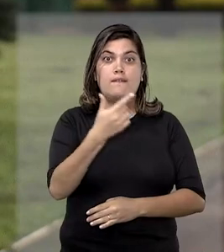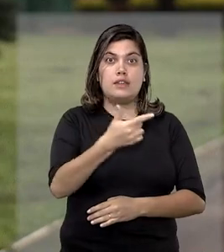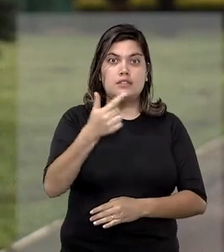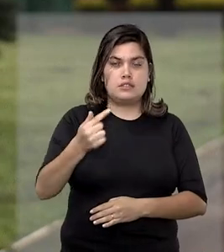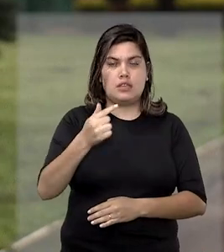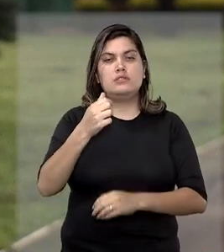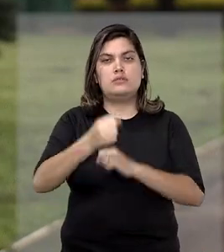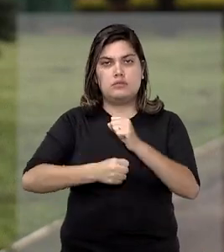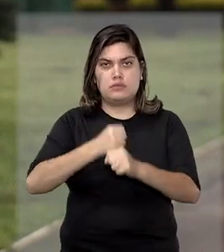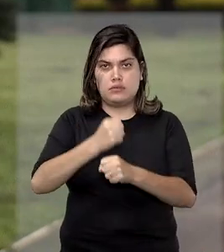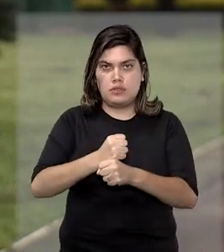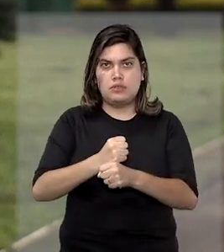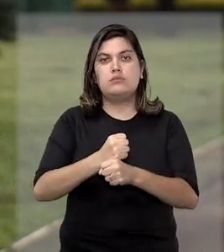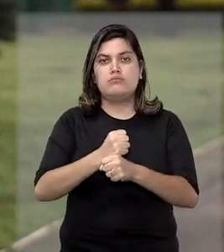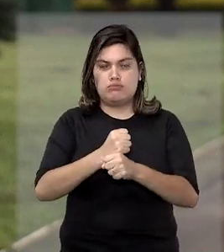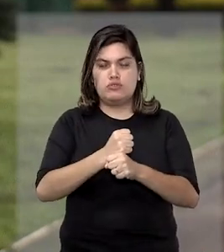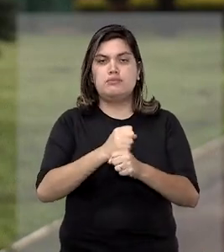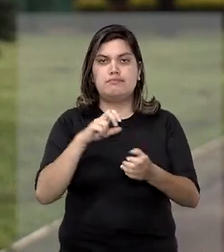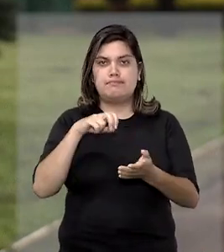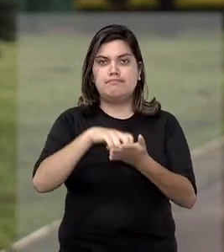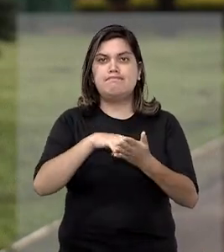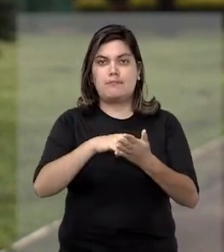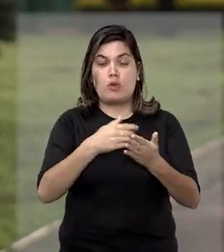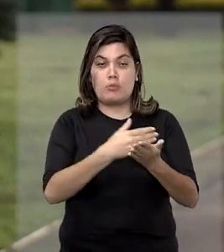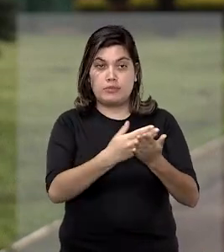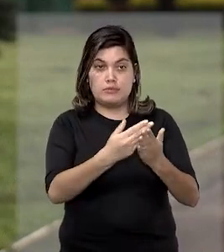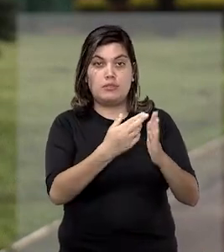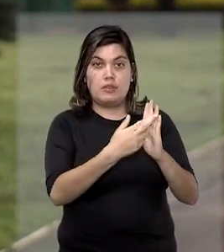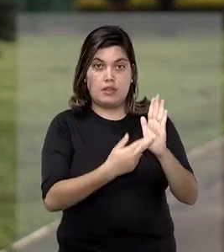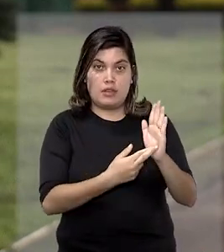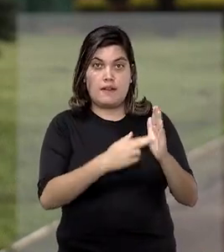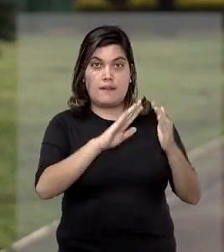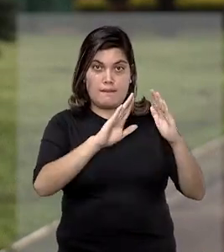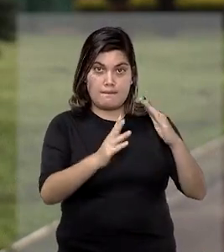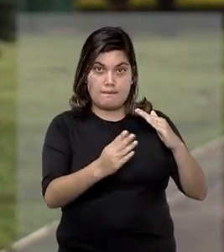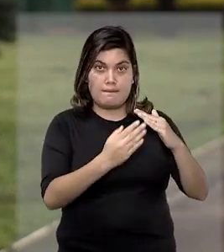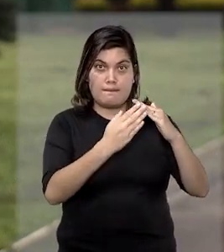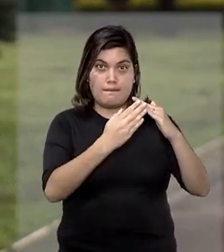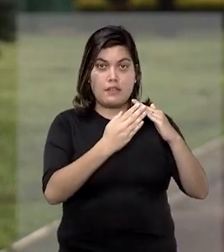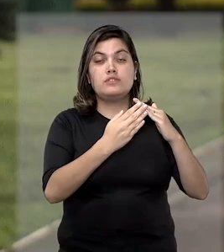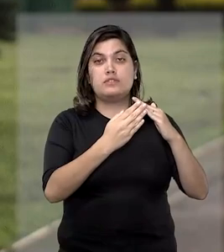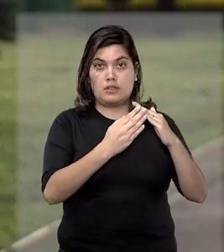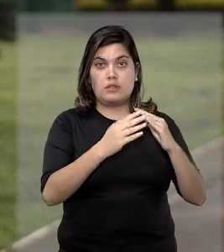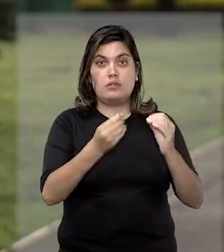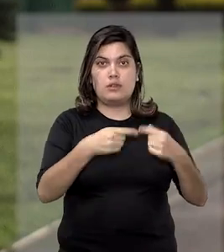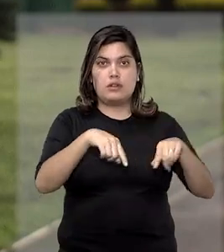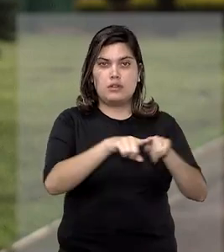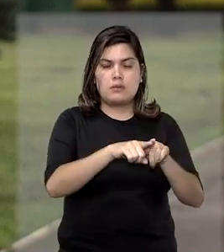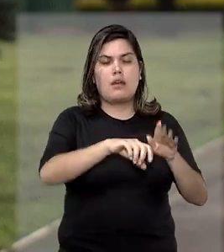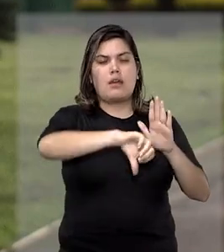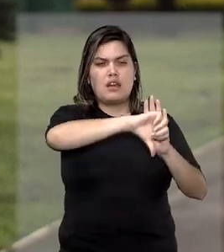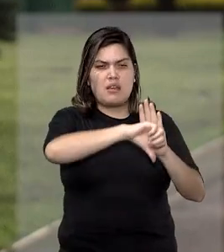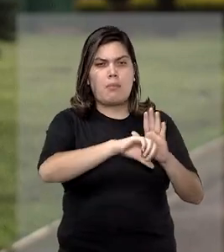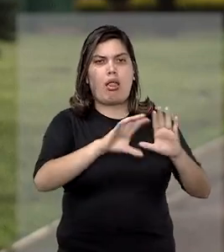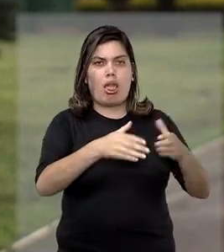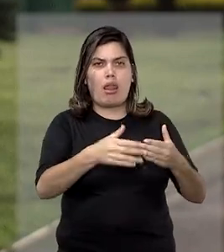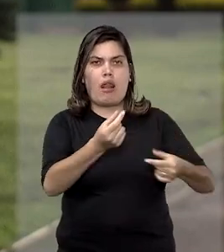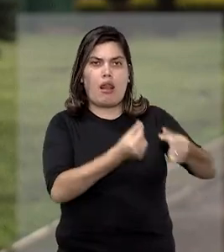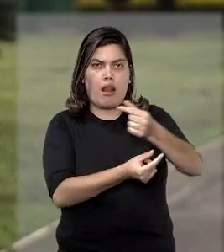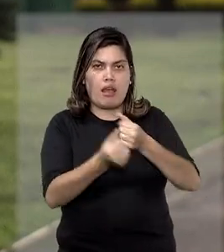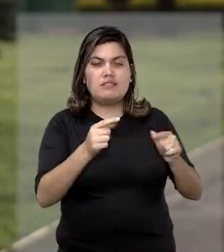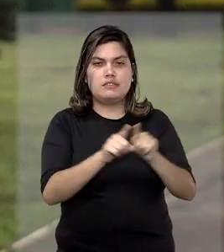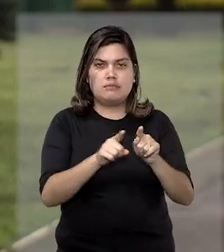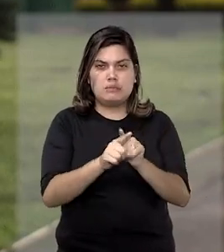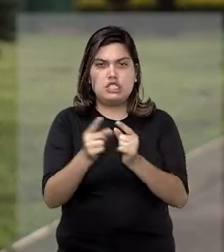27 anos e 4 meses de prisão em regime inicial fechado pelos crimes de associação criminosa, corrupção ativa e